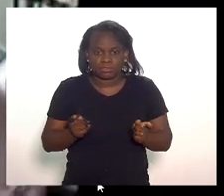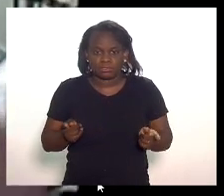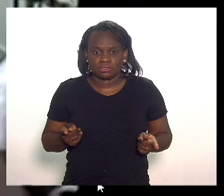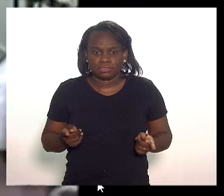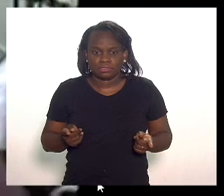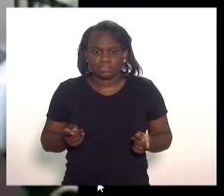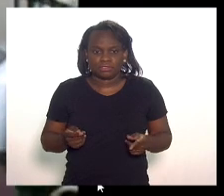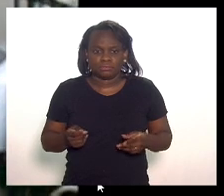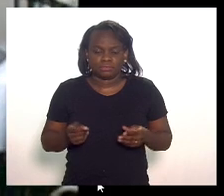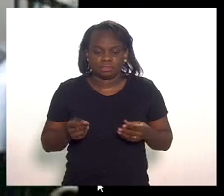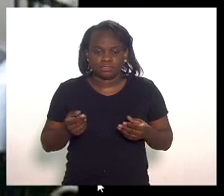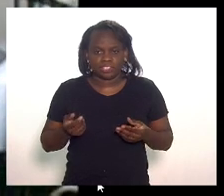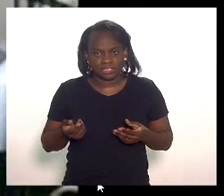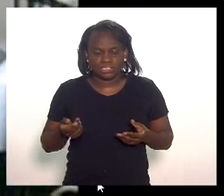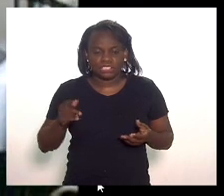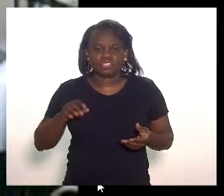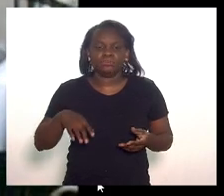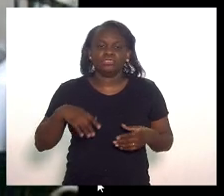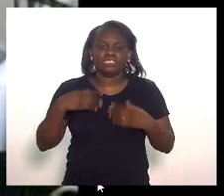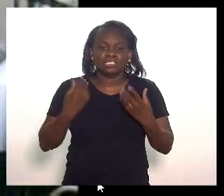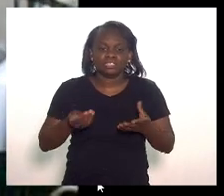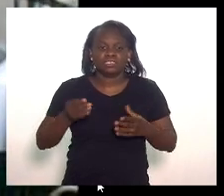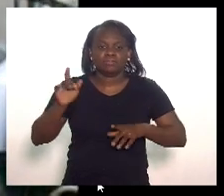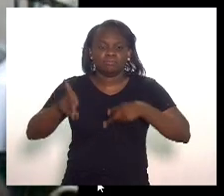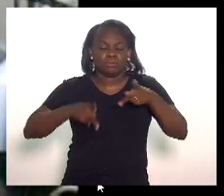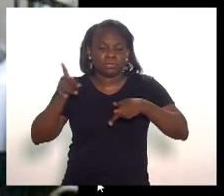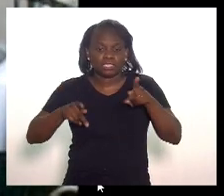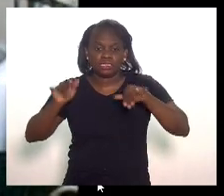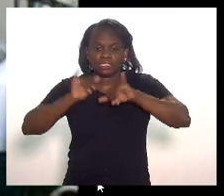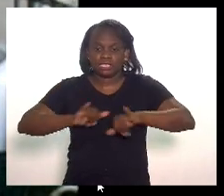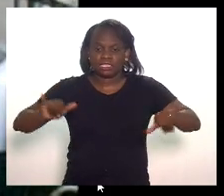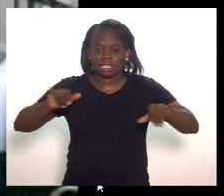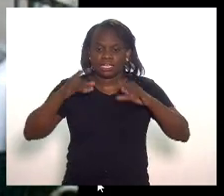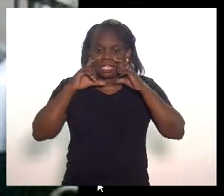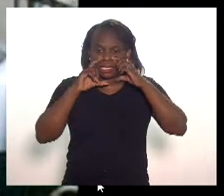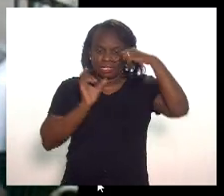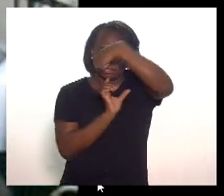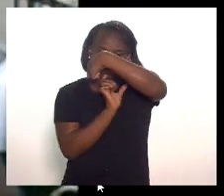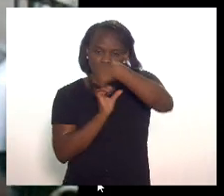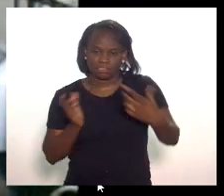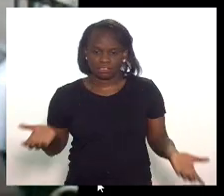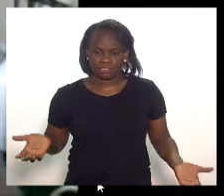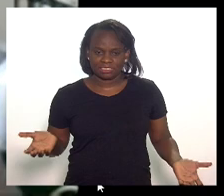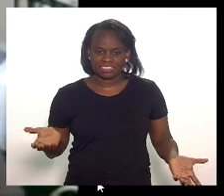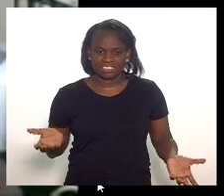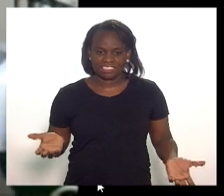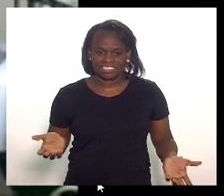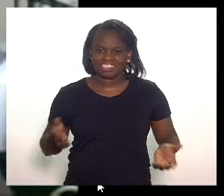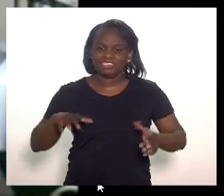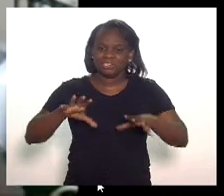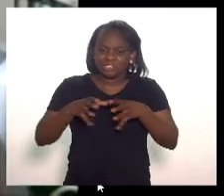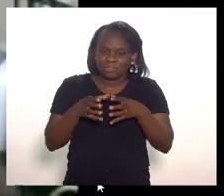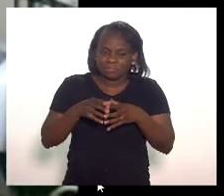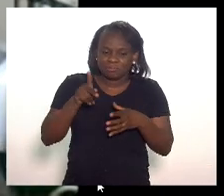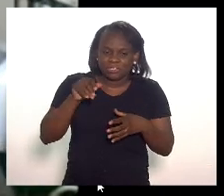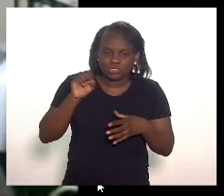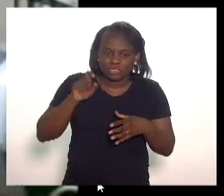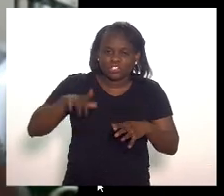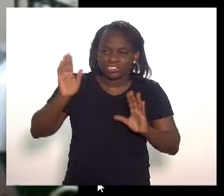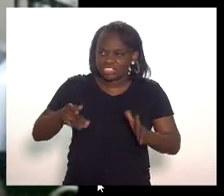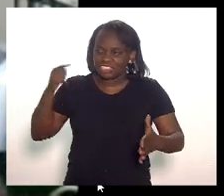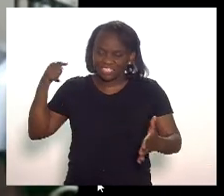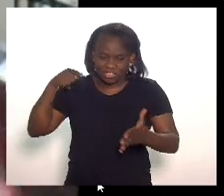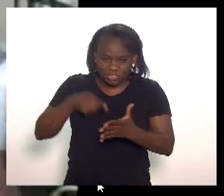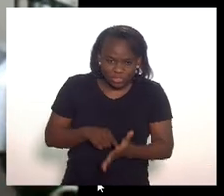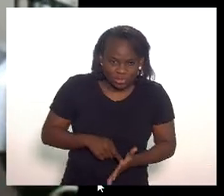para colocar para a população uma máscara de cabeça para baixo a bancada do pessoal fez uma denúncia à